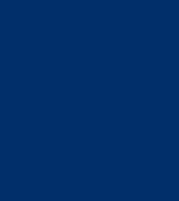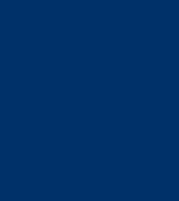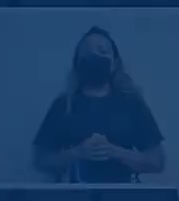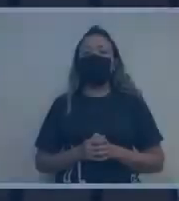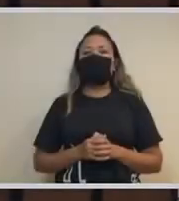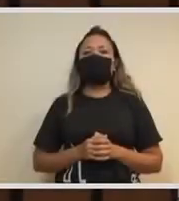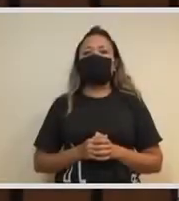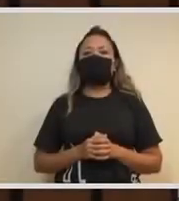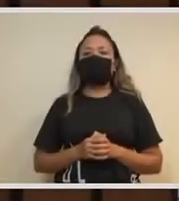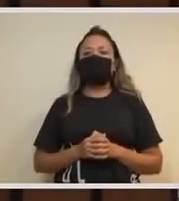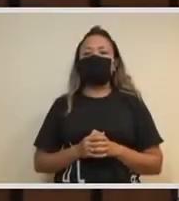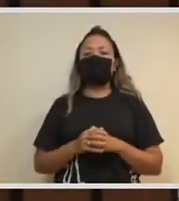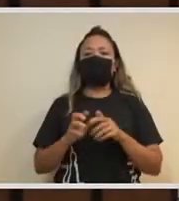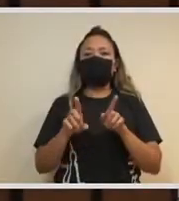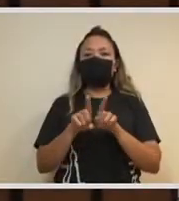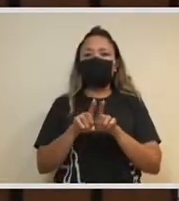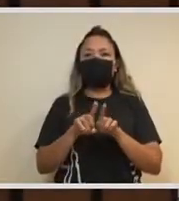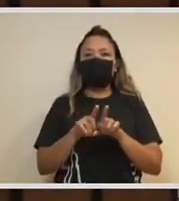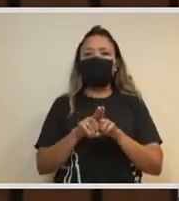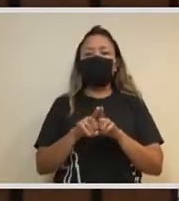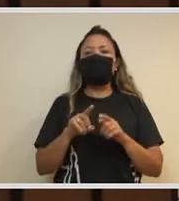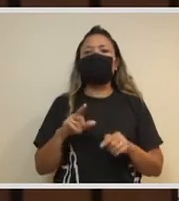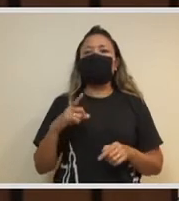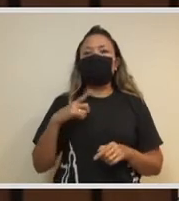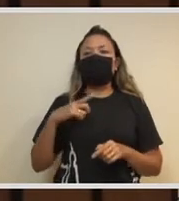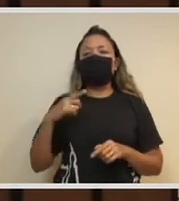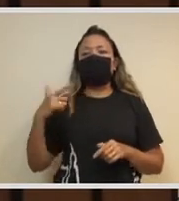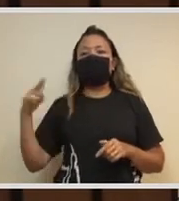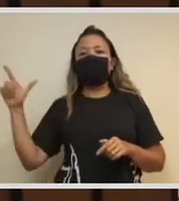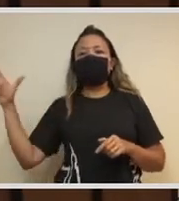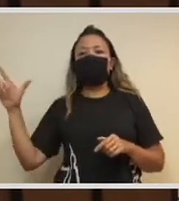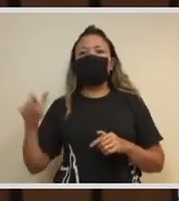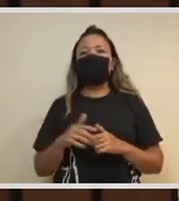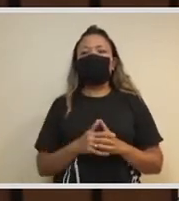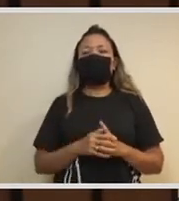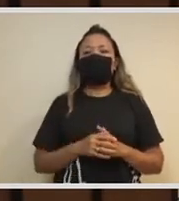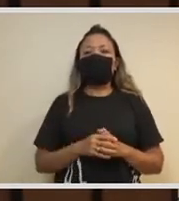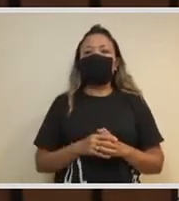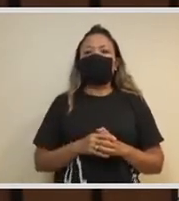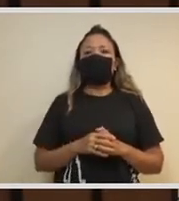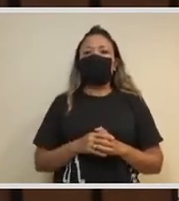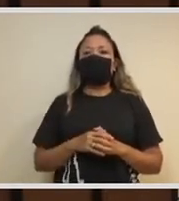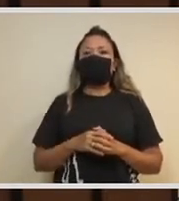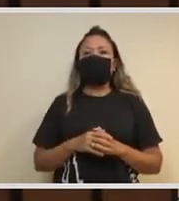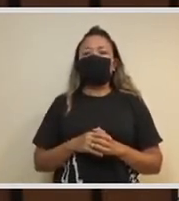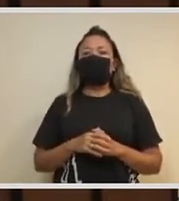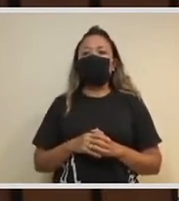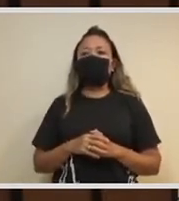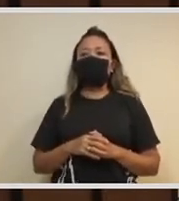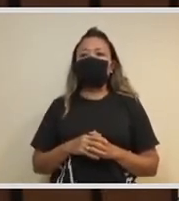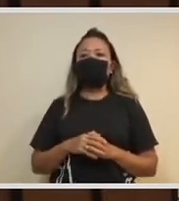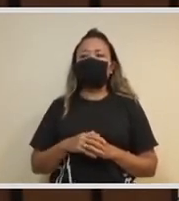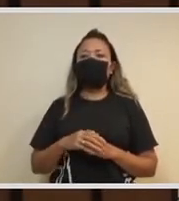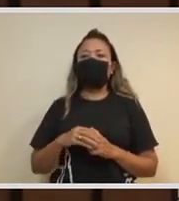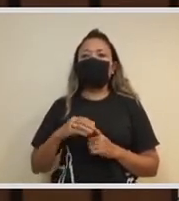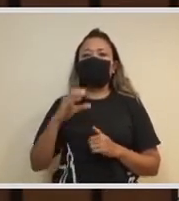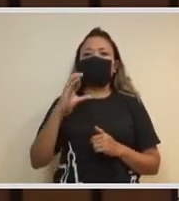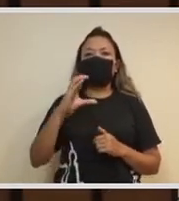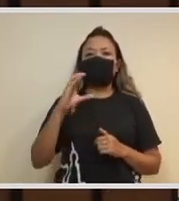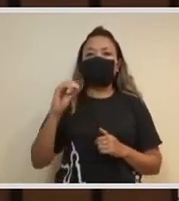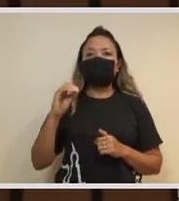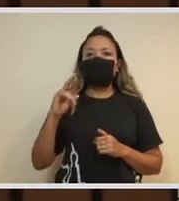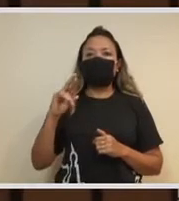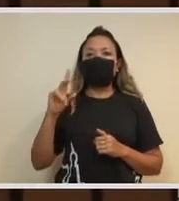Quero também mencionar aqui uma coordenação que nós criamos